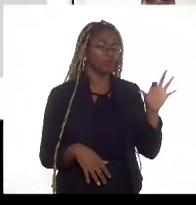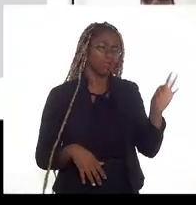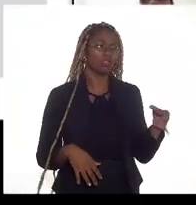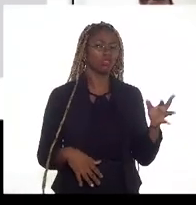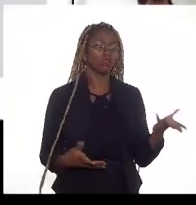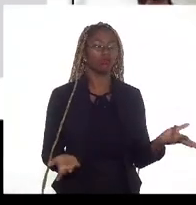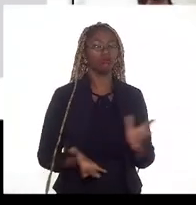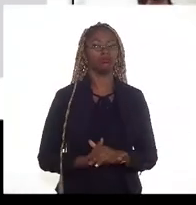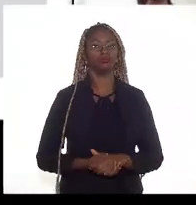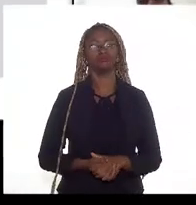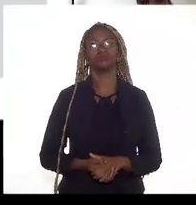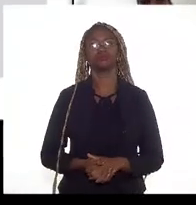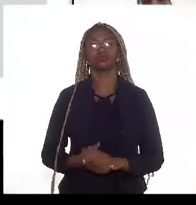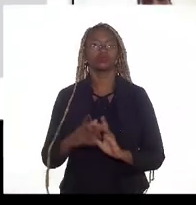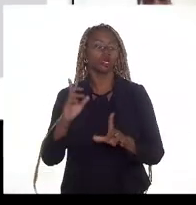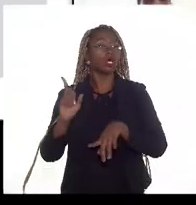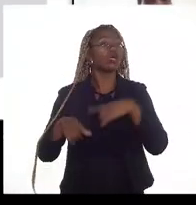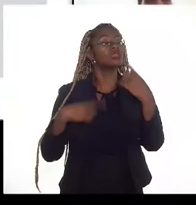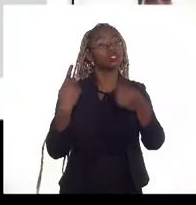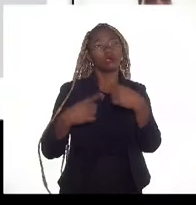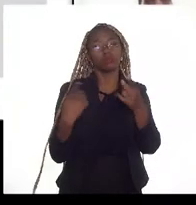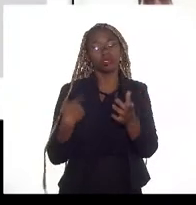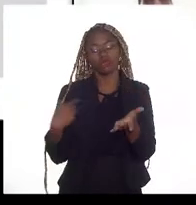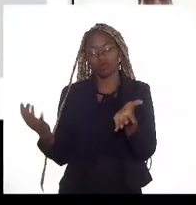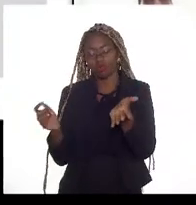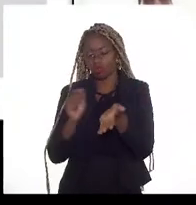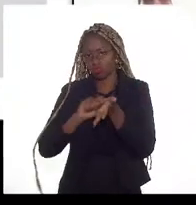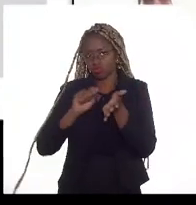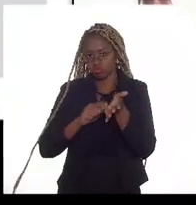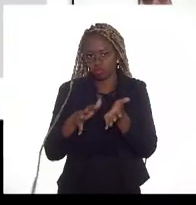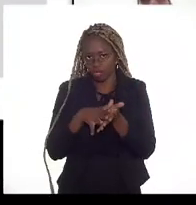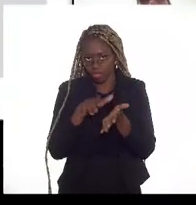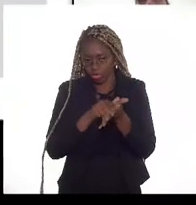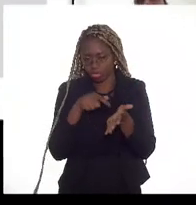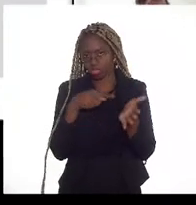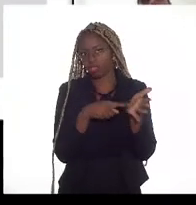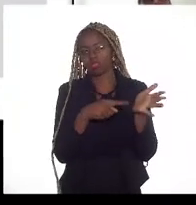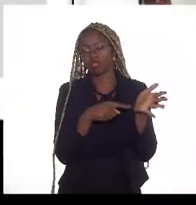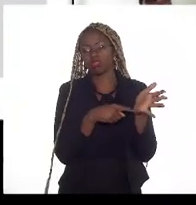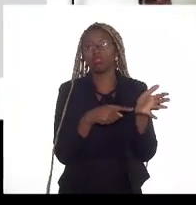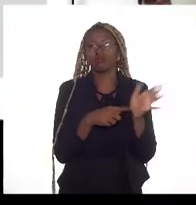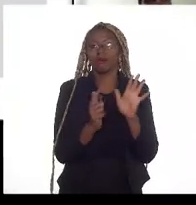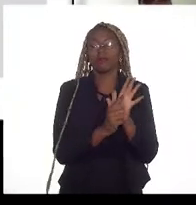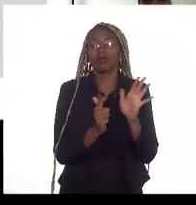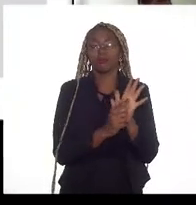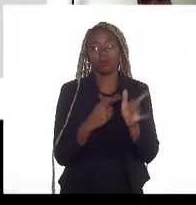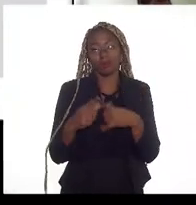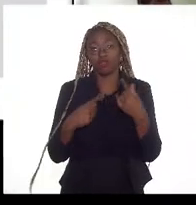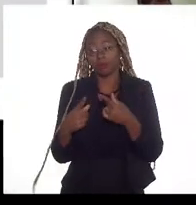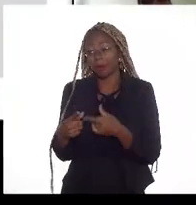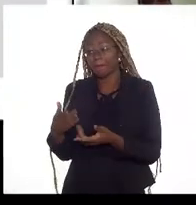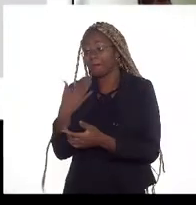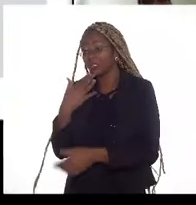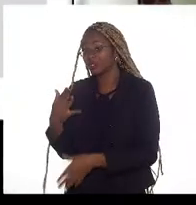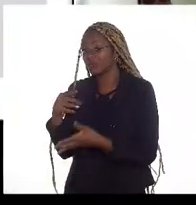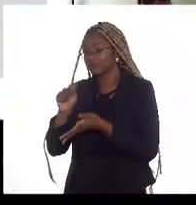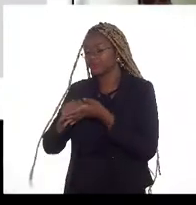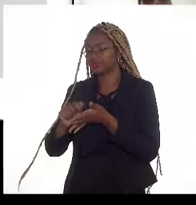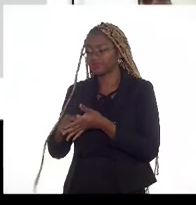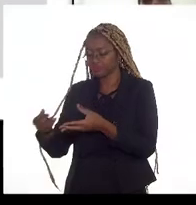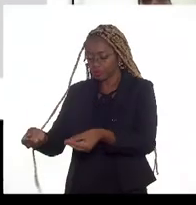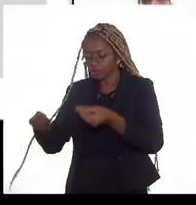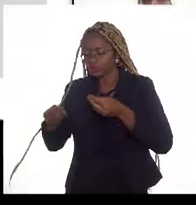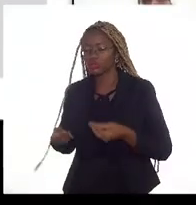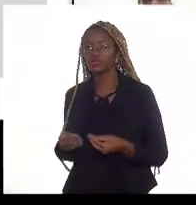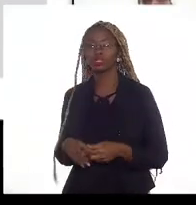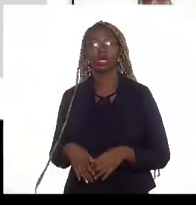É a posterior eu vou botar isso no papel também para pedir por escrito. Eu vou levantar essa média